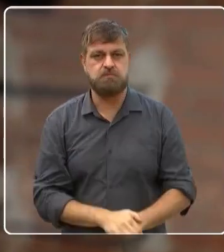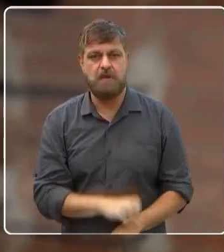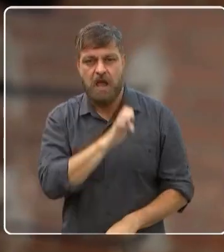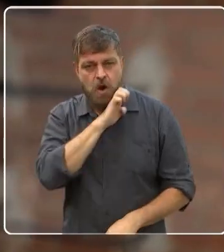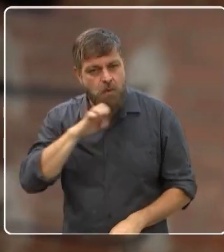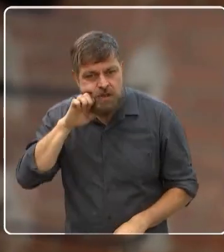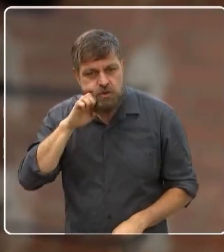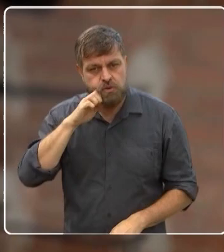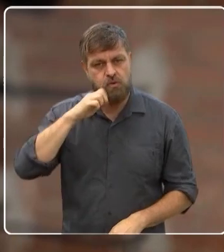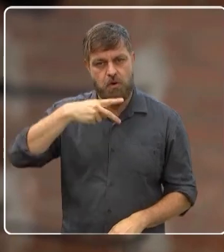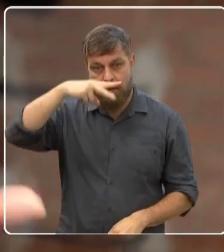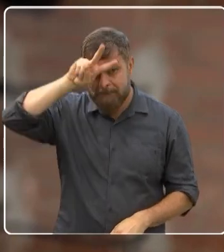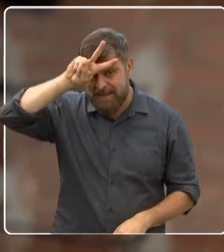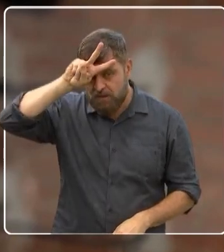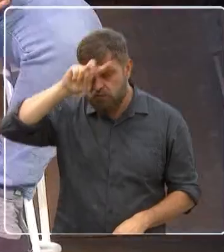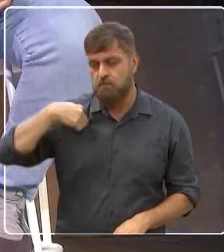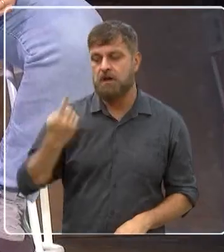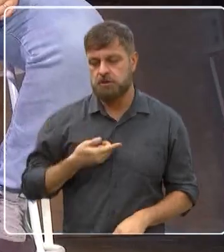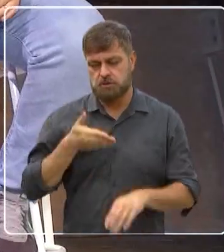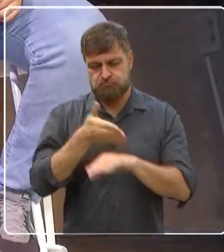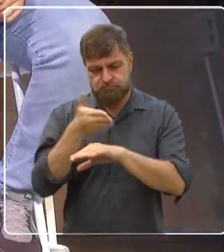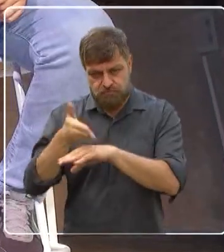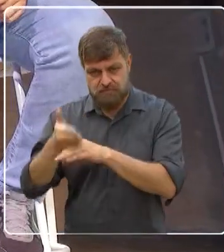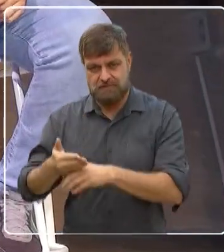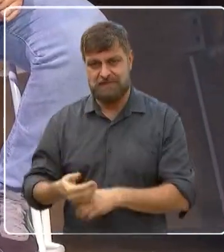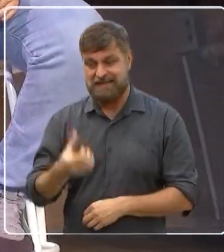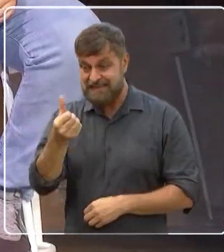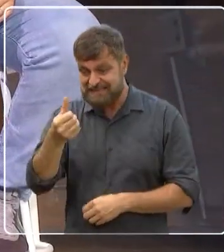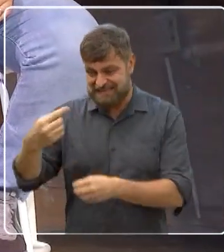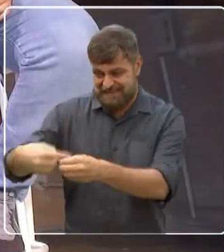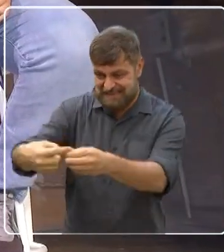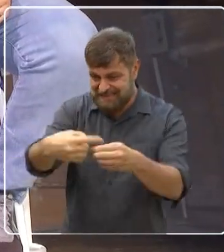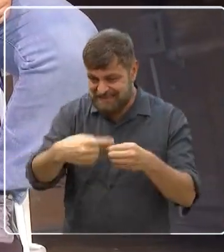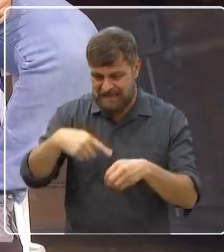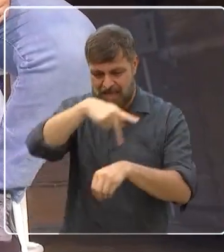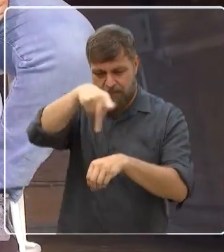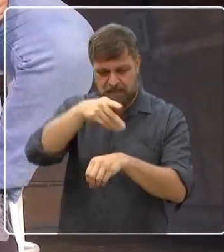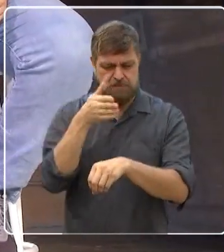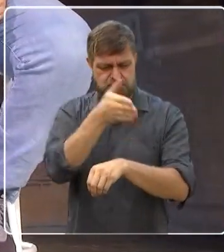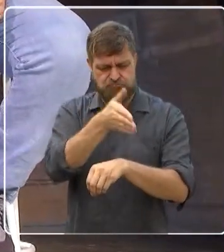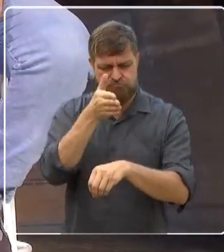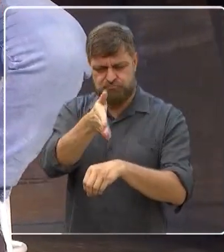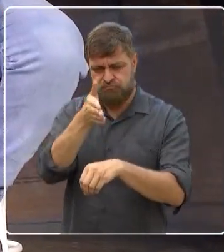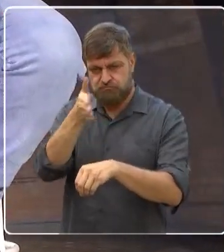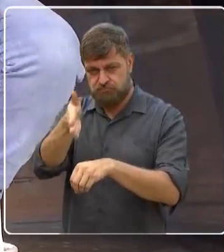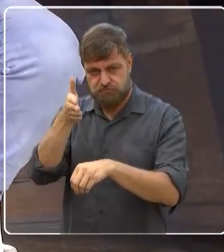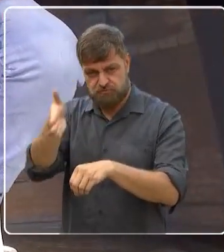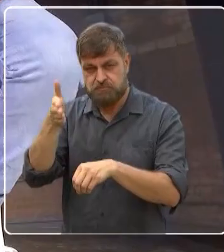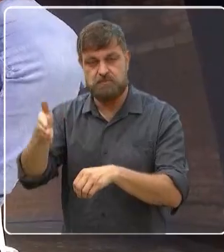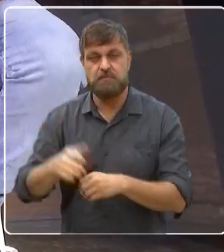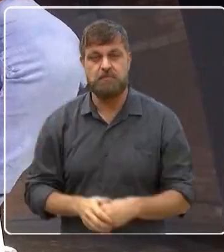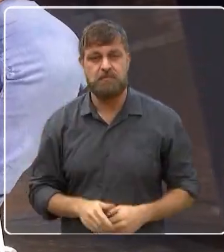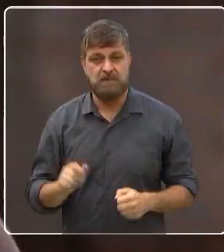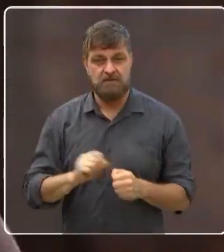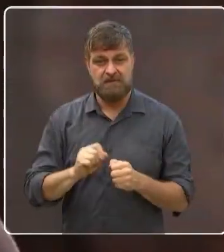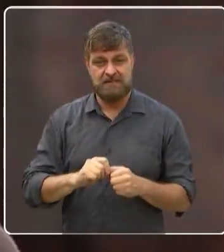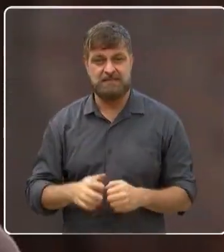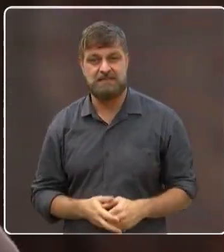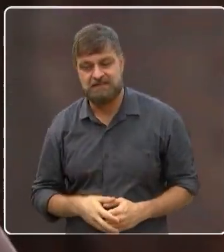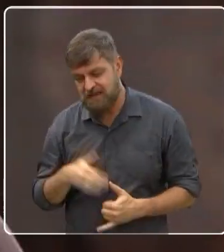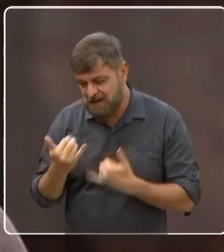Colômbia, Peru. Então a gente fez seis cidades cada país, levando, sabe, um pouquinho de